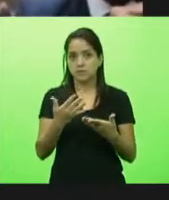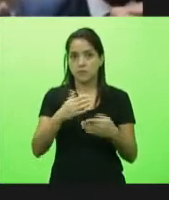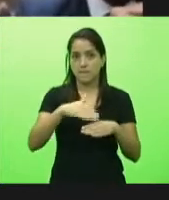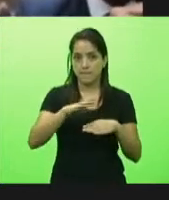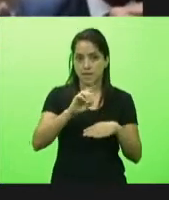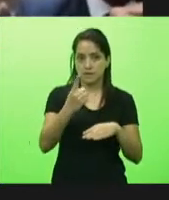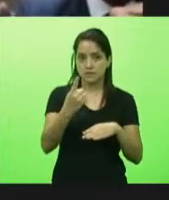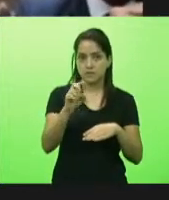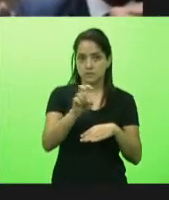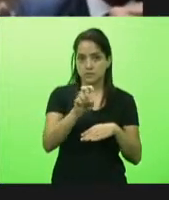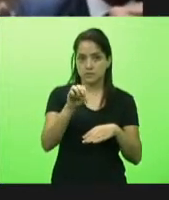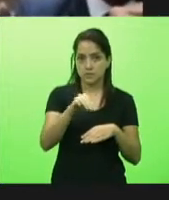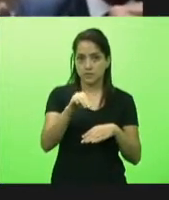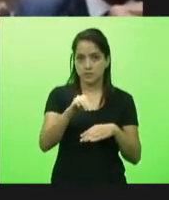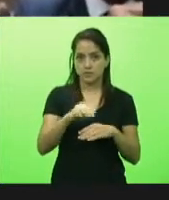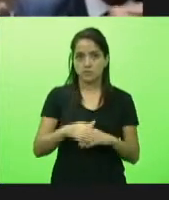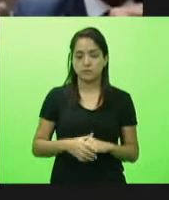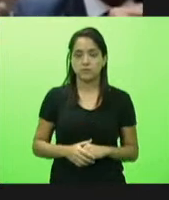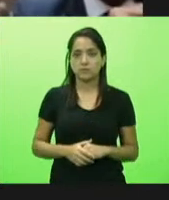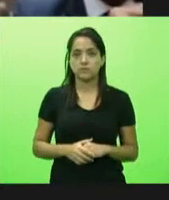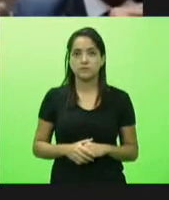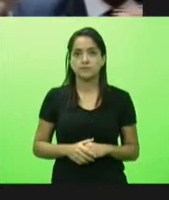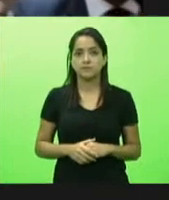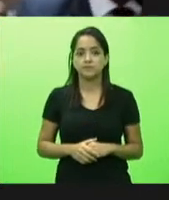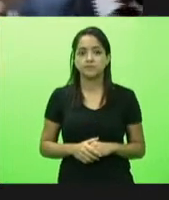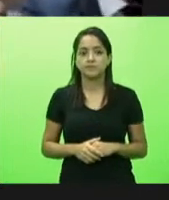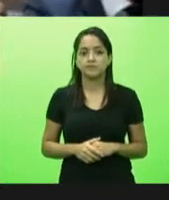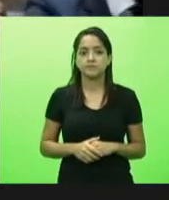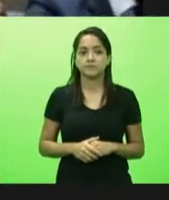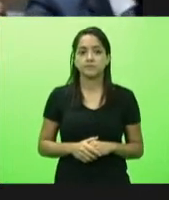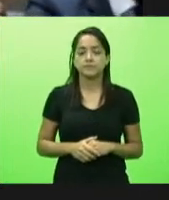mais cinco minutos mais cinco minutos então